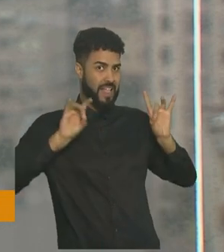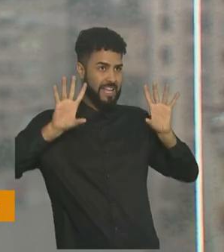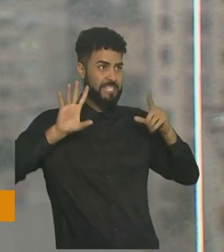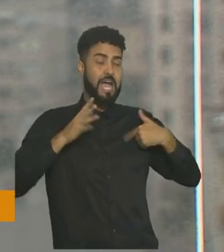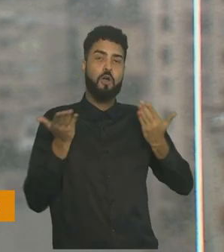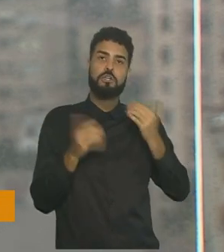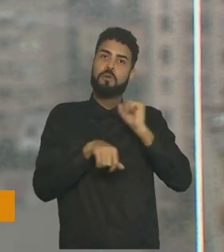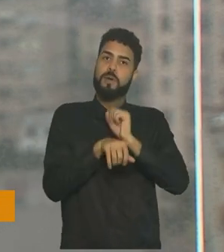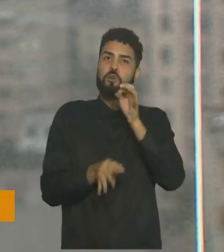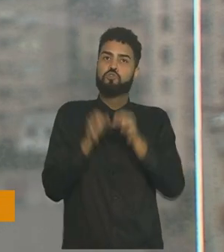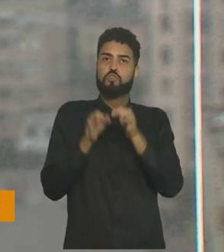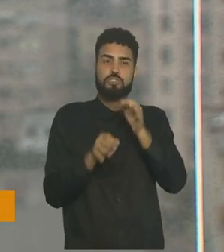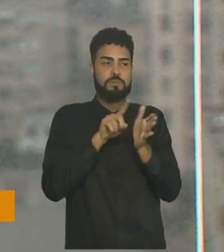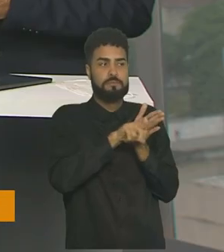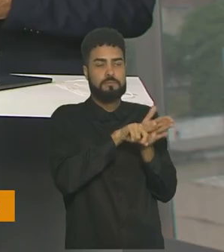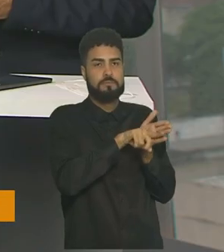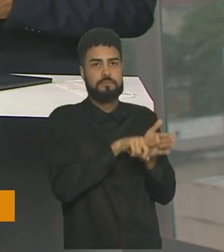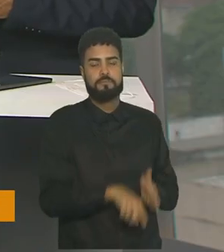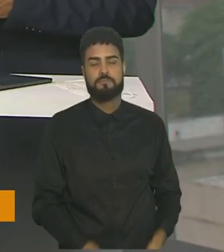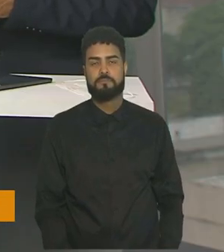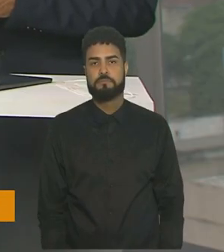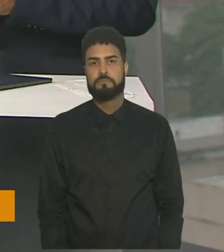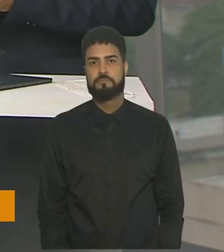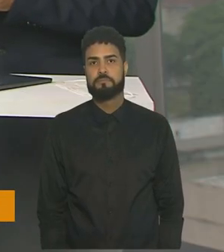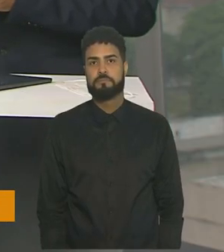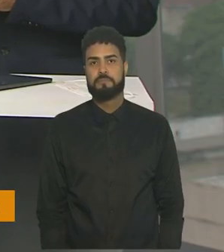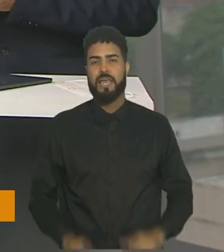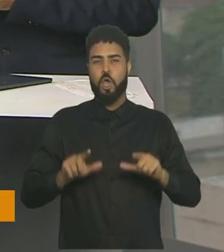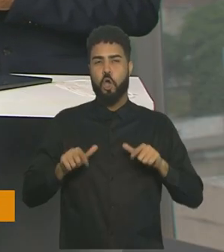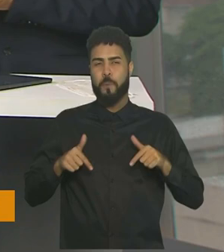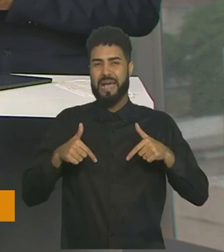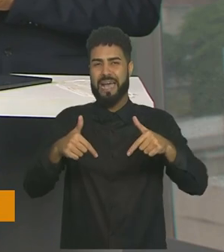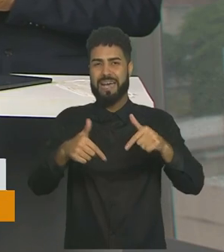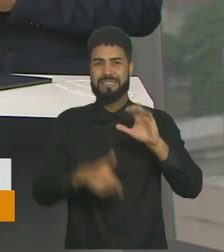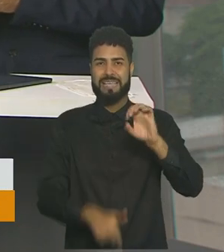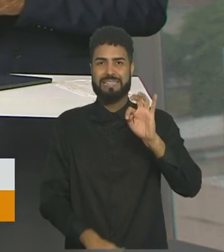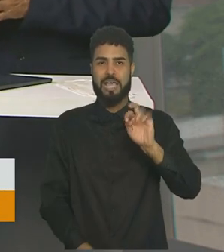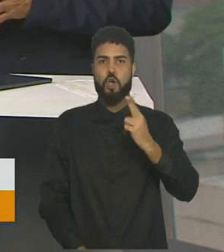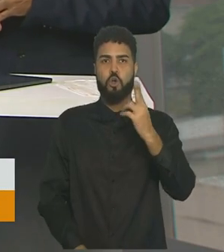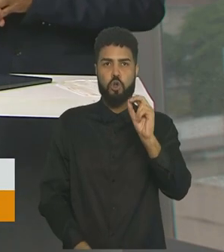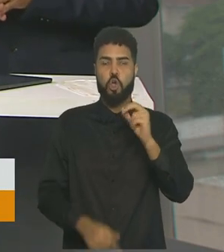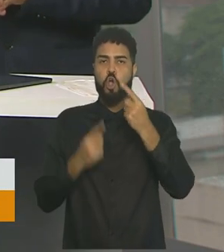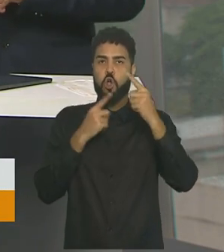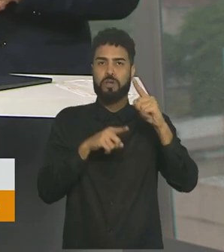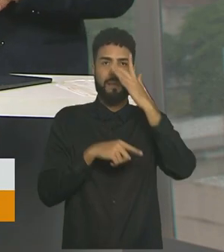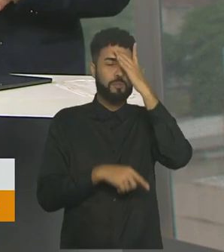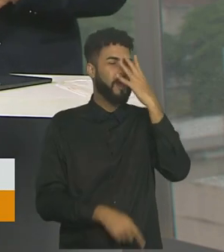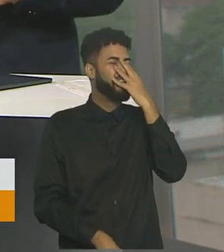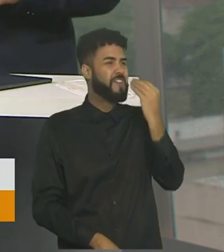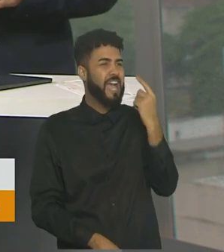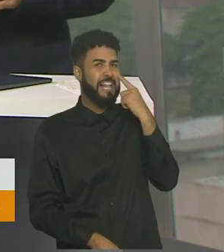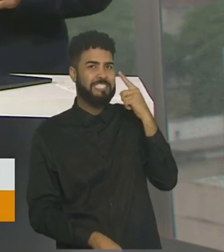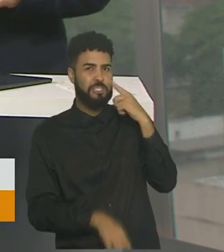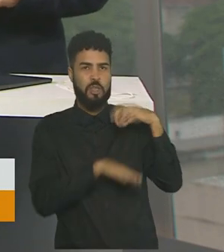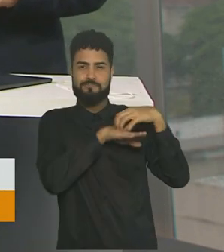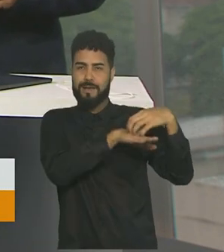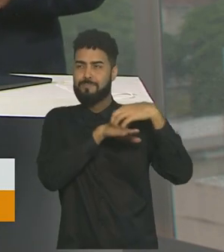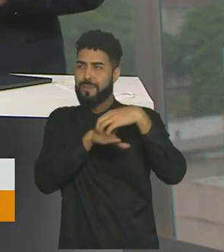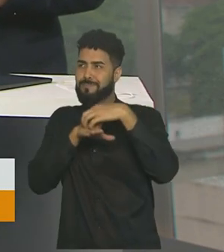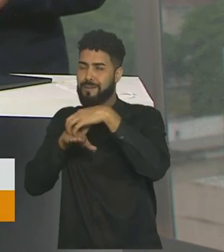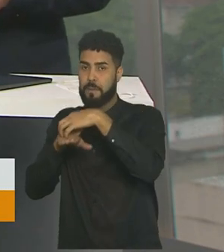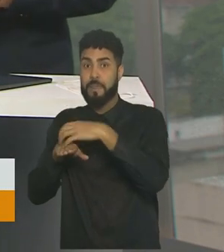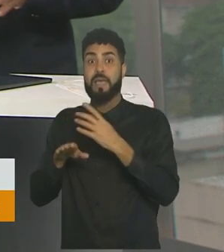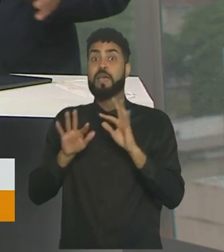disposição da Justiça. A Operação Centauro de Combate ao Transporte Clandestino de Passageiros